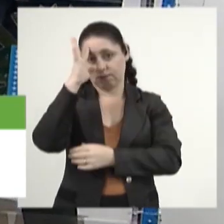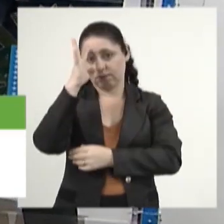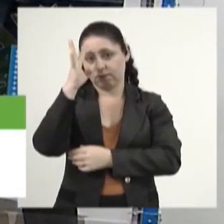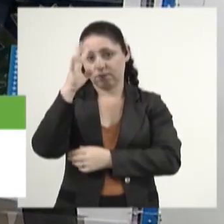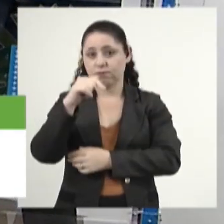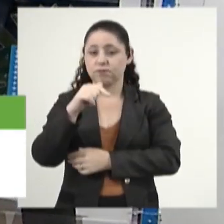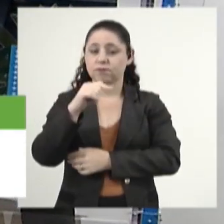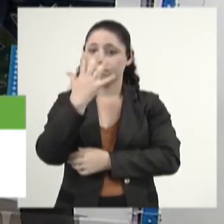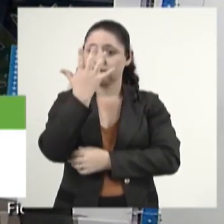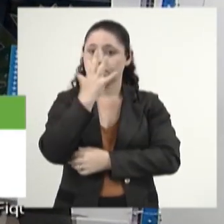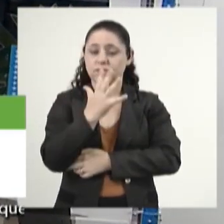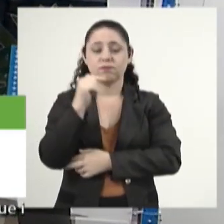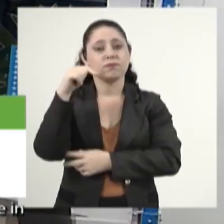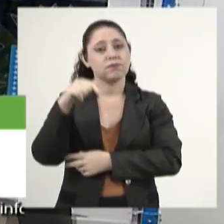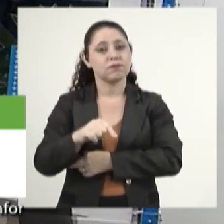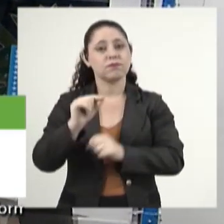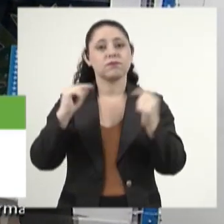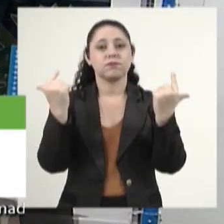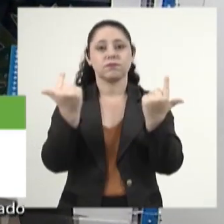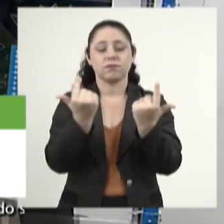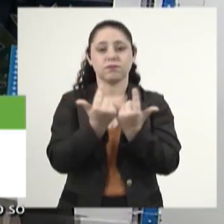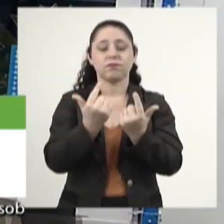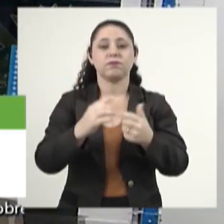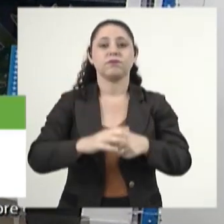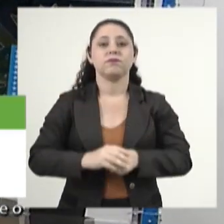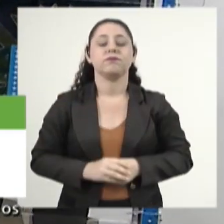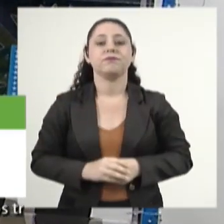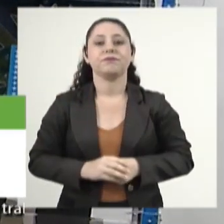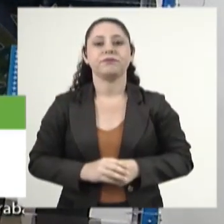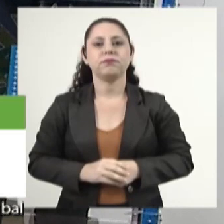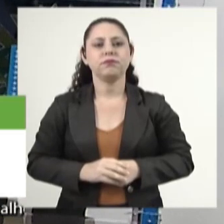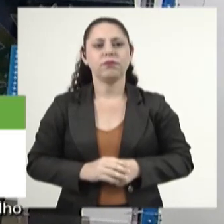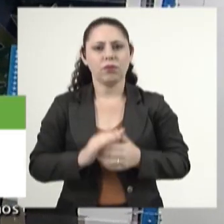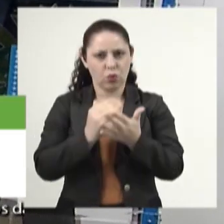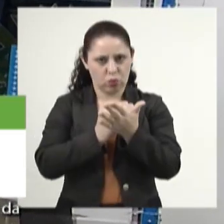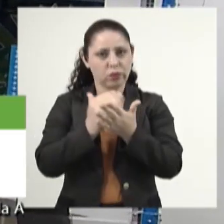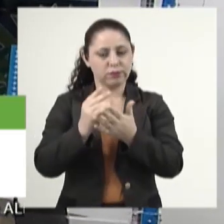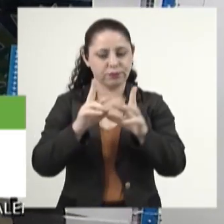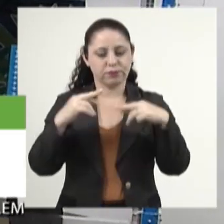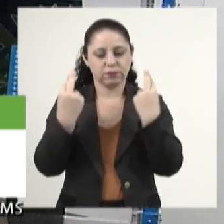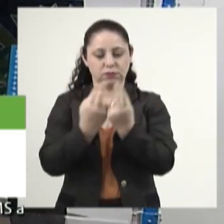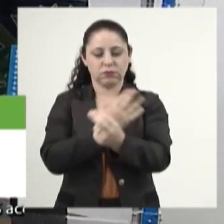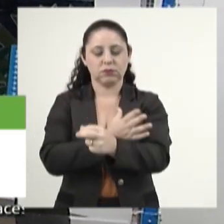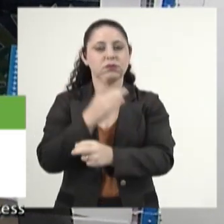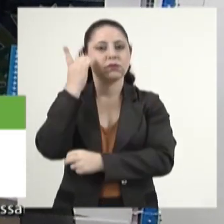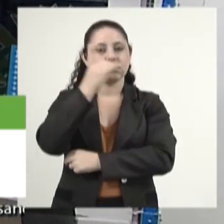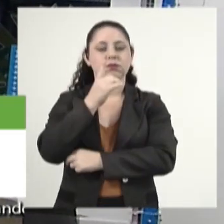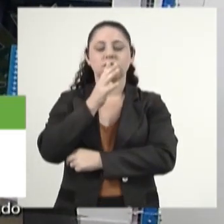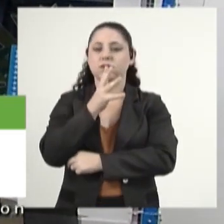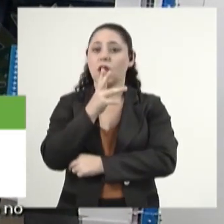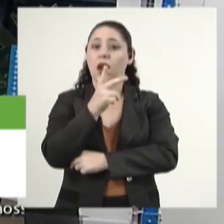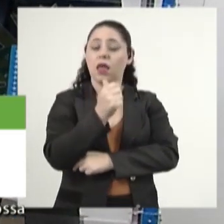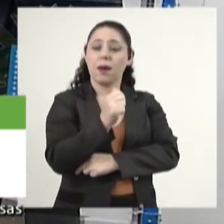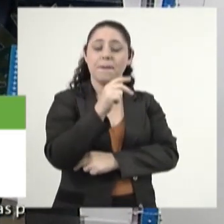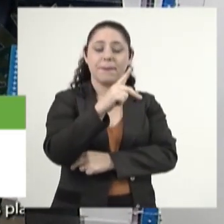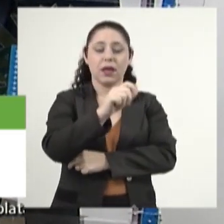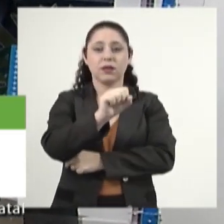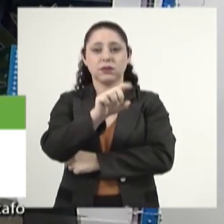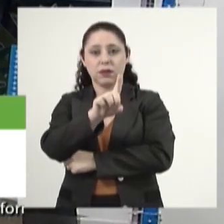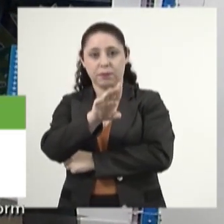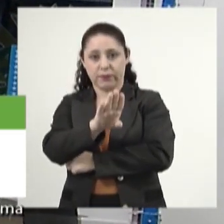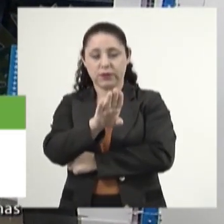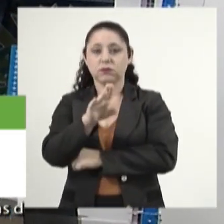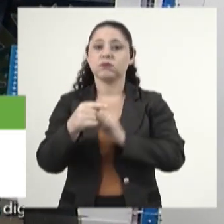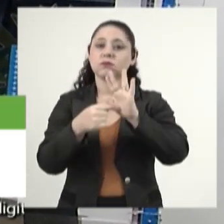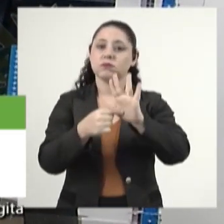quarta-feira, 7 de fevereiro, aqui na Assembleia Legislativa. Bom, e no comecinho da sessão de hoje, a deputada Lia Nogueira, do PSTB, ela